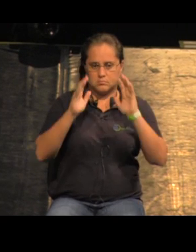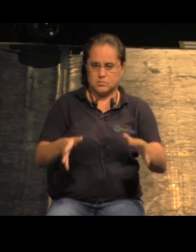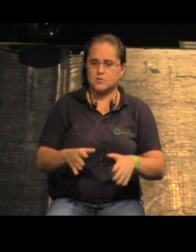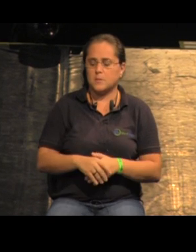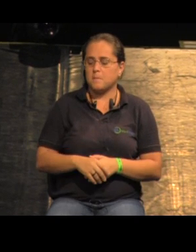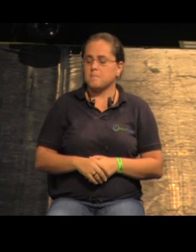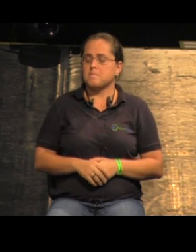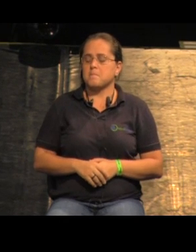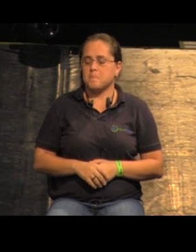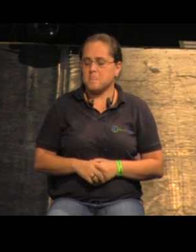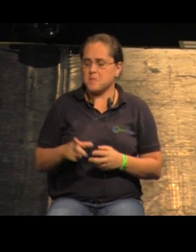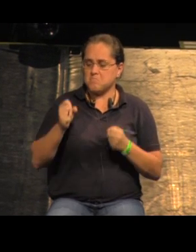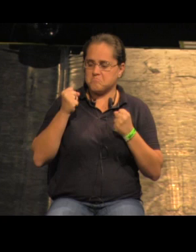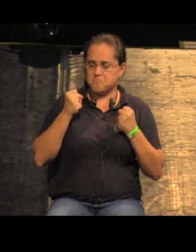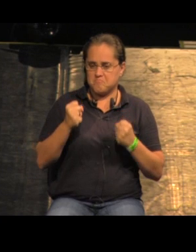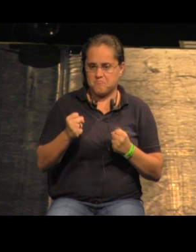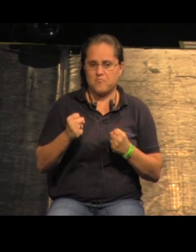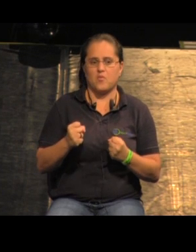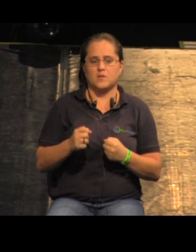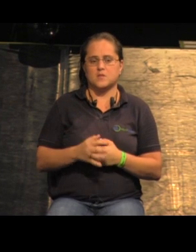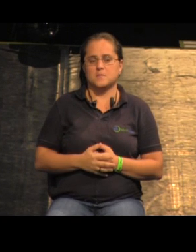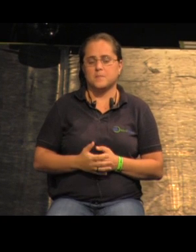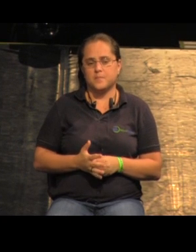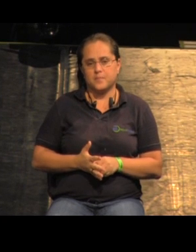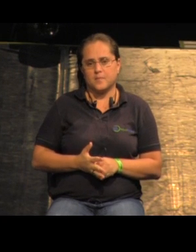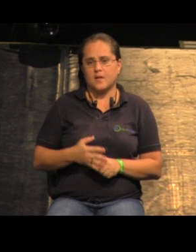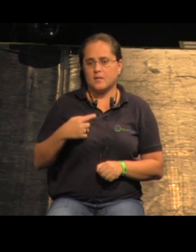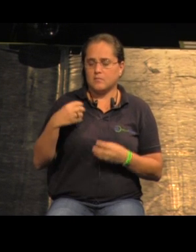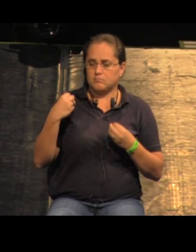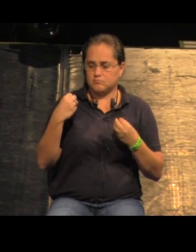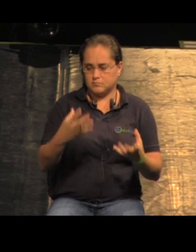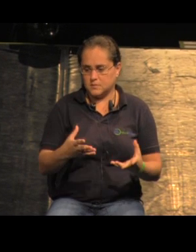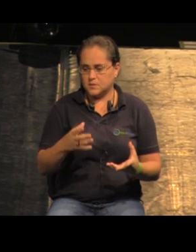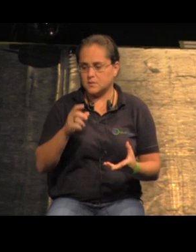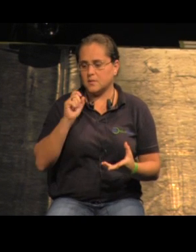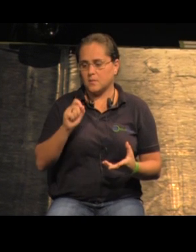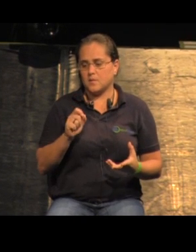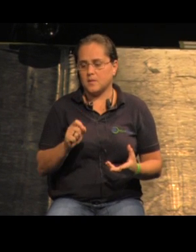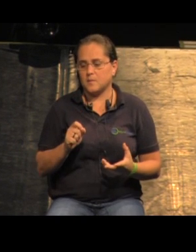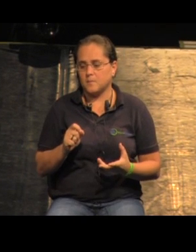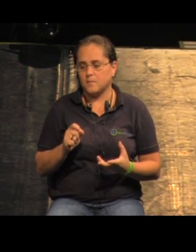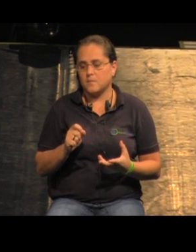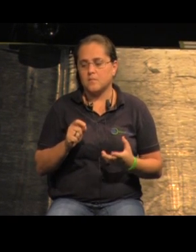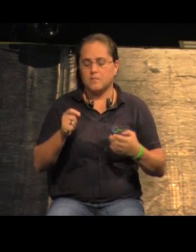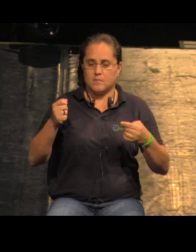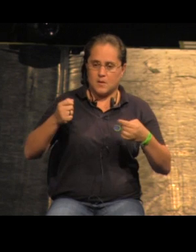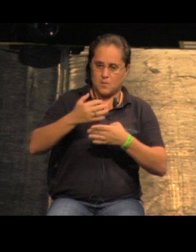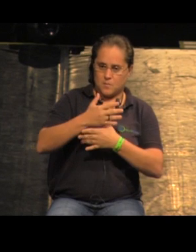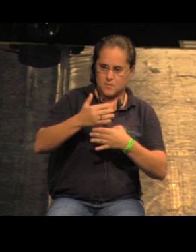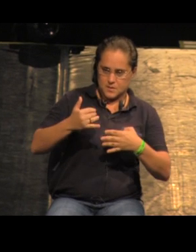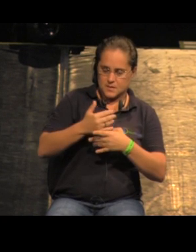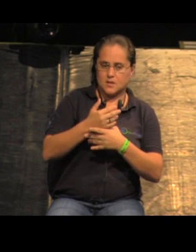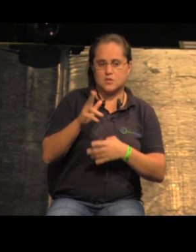está aí uma infraestrutura super potente está inserida aí e a gente concebeu então utopicamente uma cidade